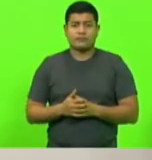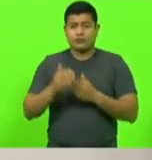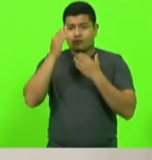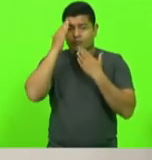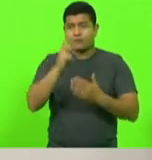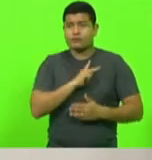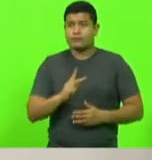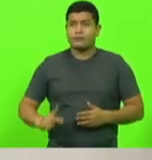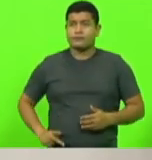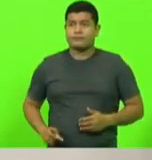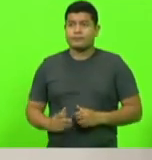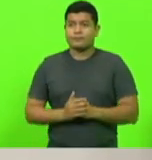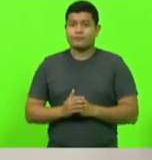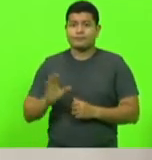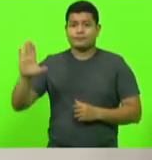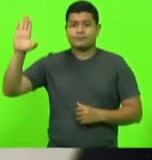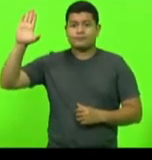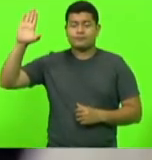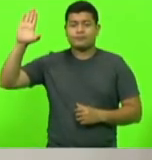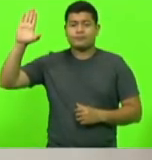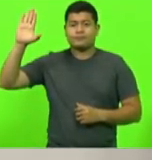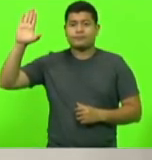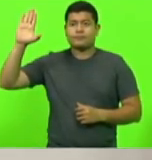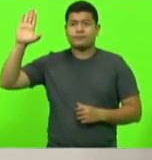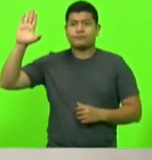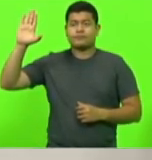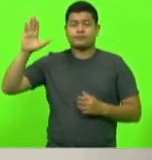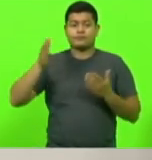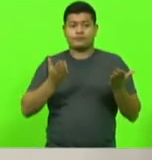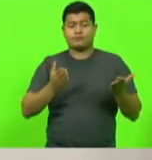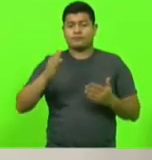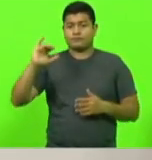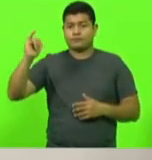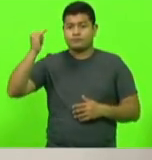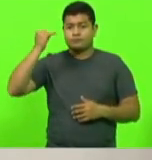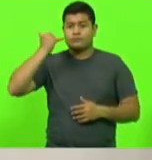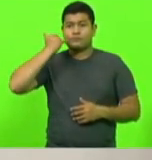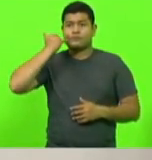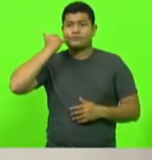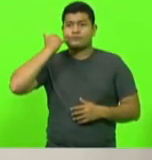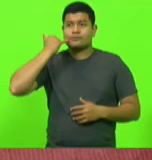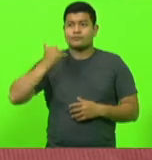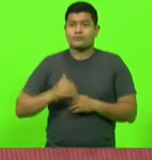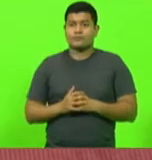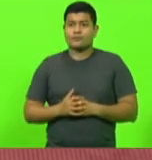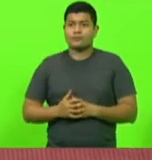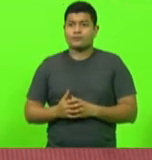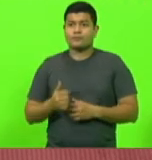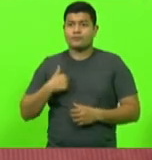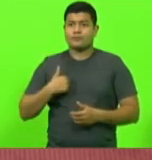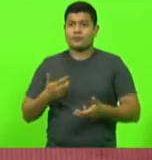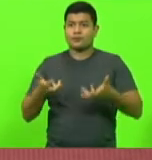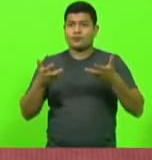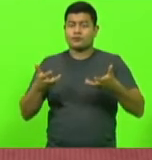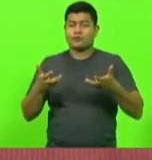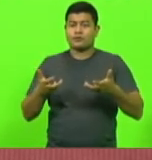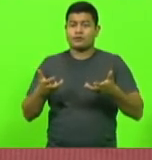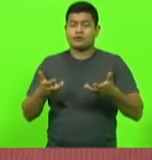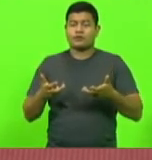Pela ordem, presidente. Pois não, deputado Gessé? Não, eu queria até, de certa forma,